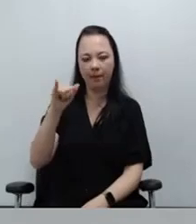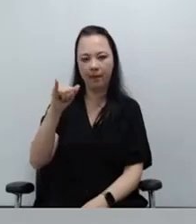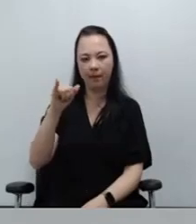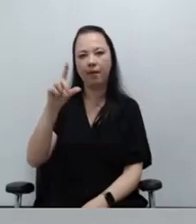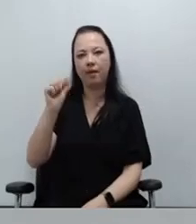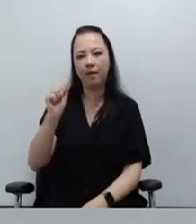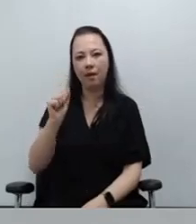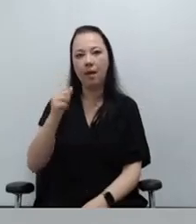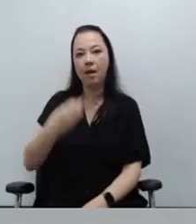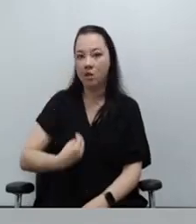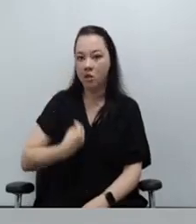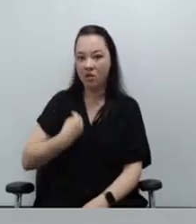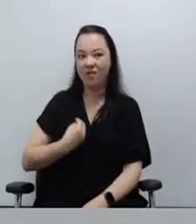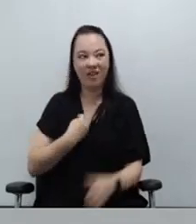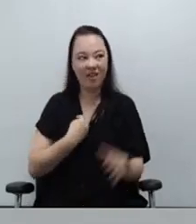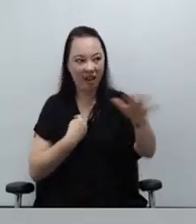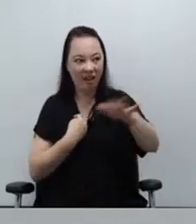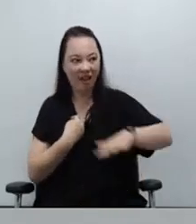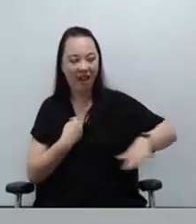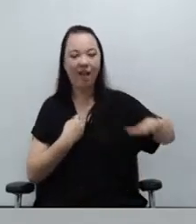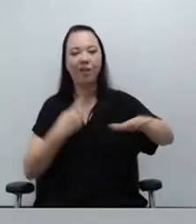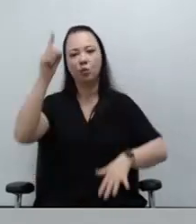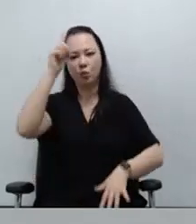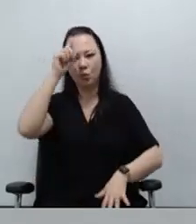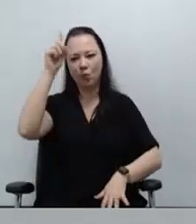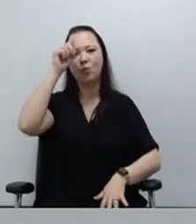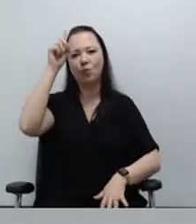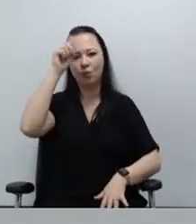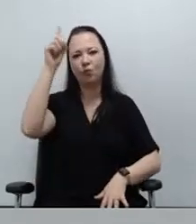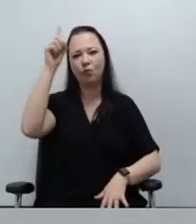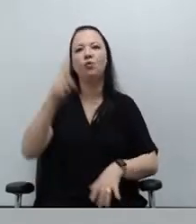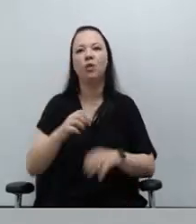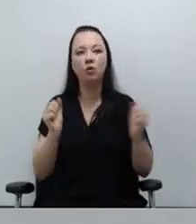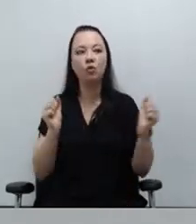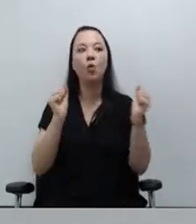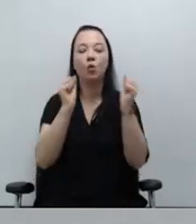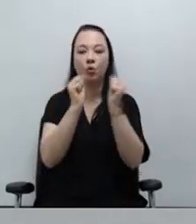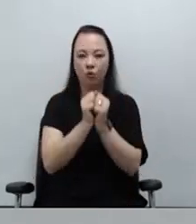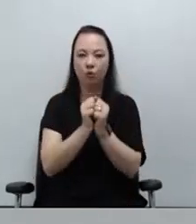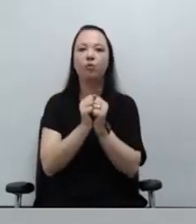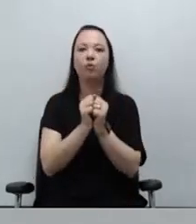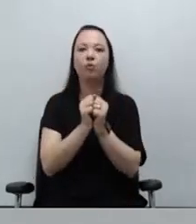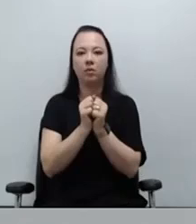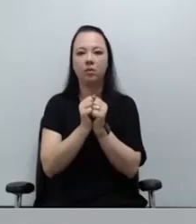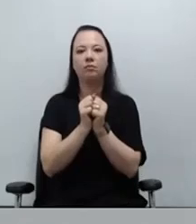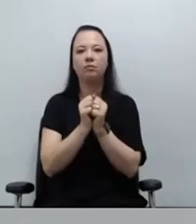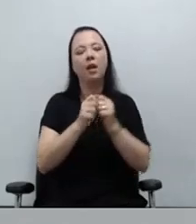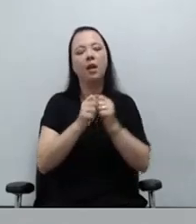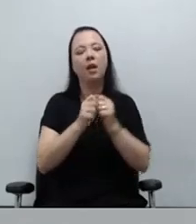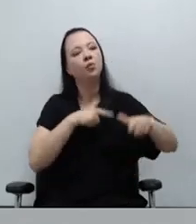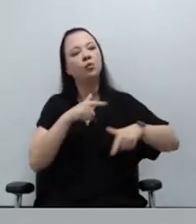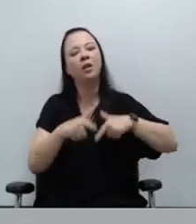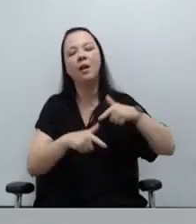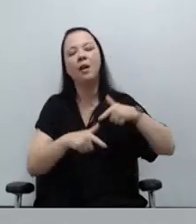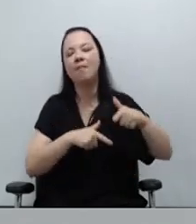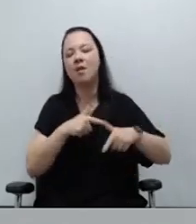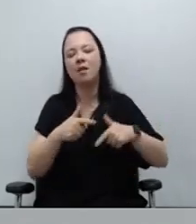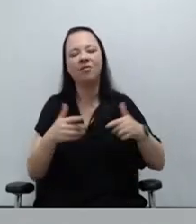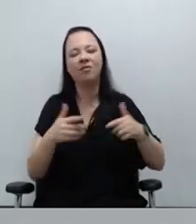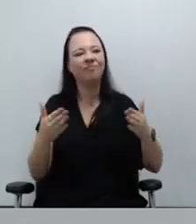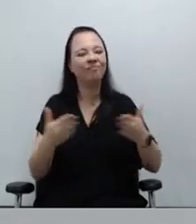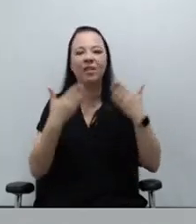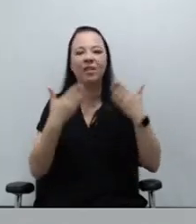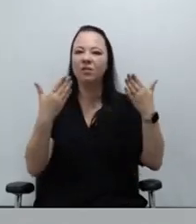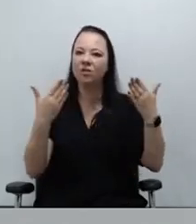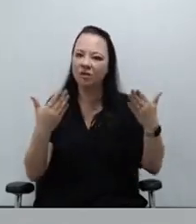que estiveram lá todos os dias no nosso atendimento com relação ao voo. Realmente foi um trabalho muito impressionante de